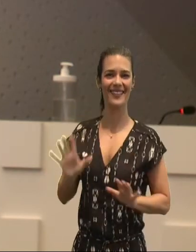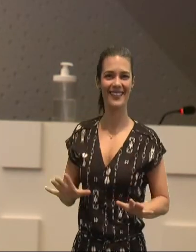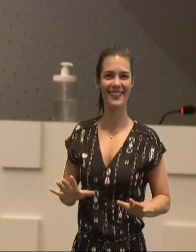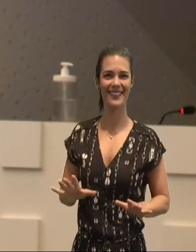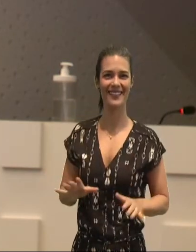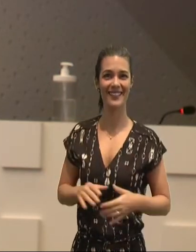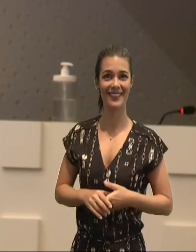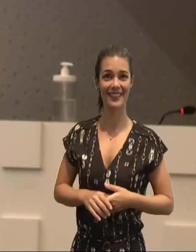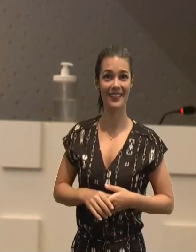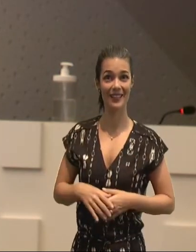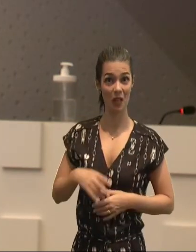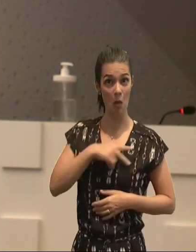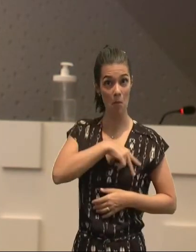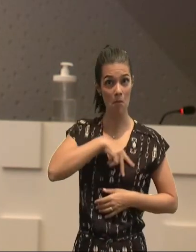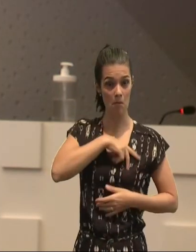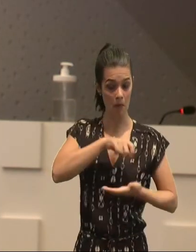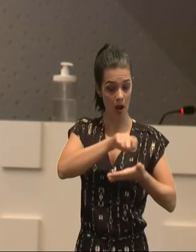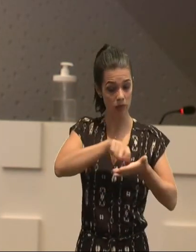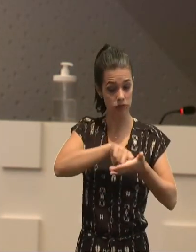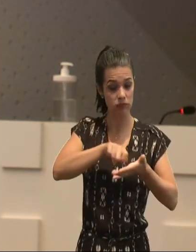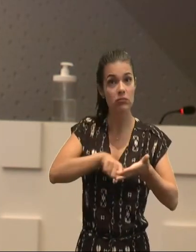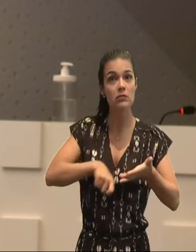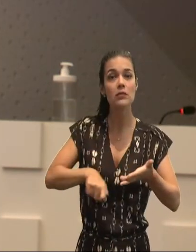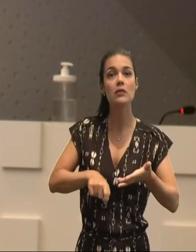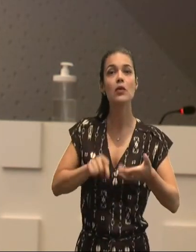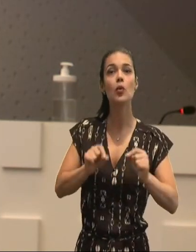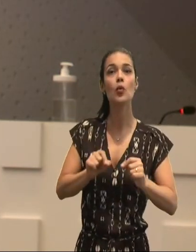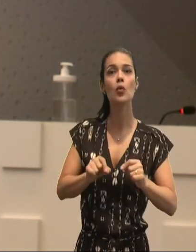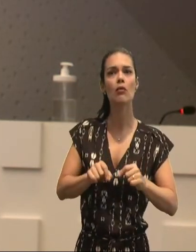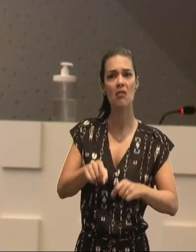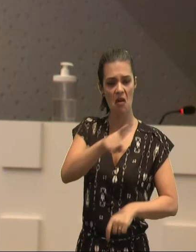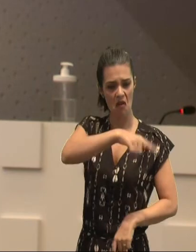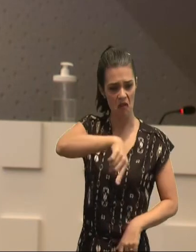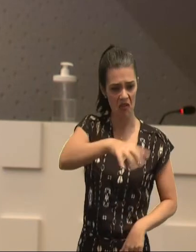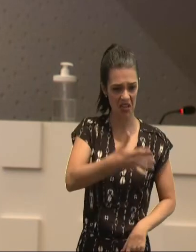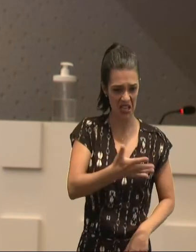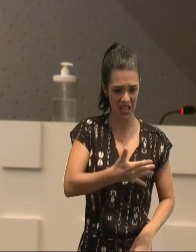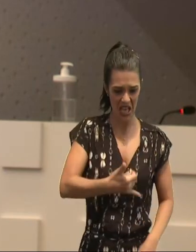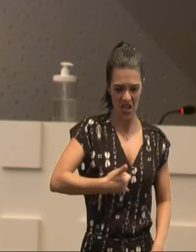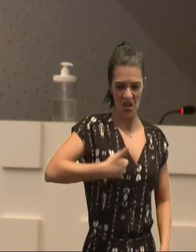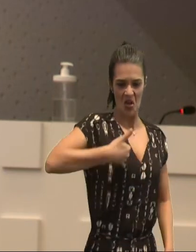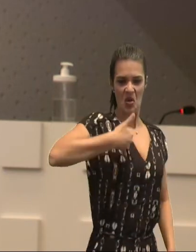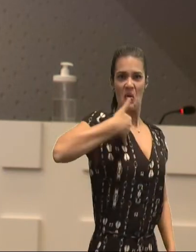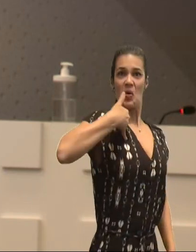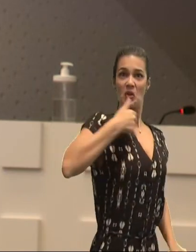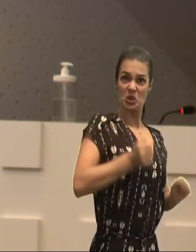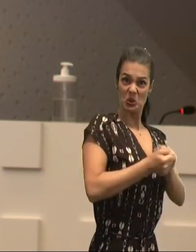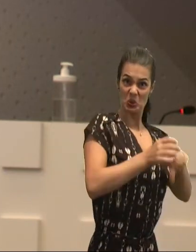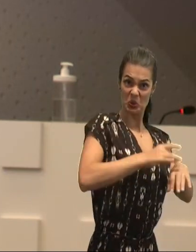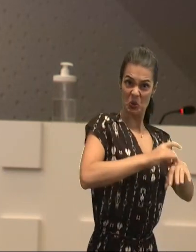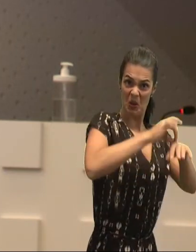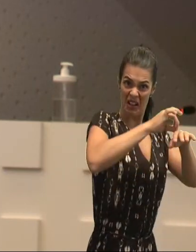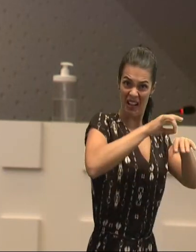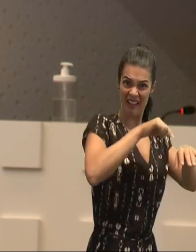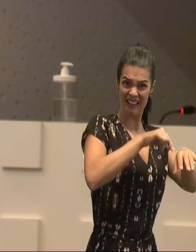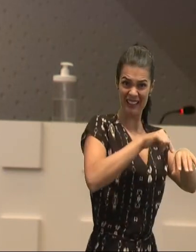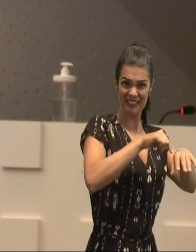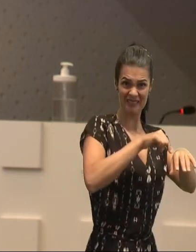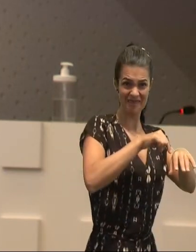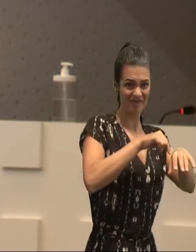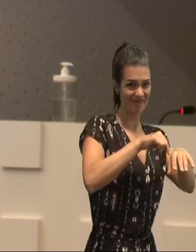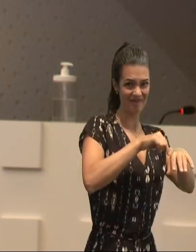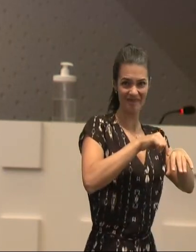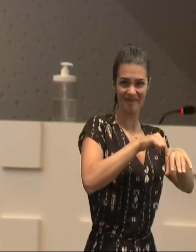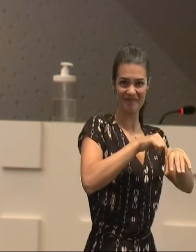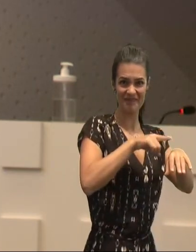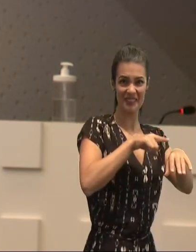escrevi do meu próprio punho, todos os que querem, ostentar-se na carne, esse vos constrangem, a vos